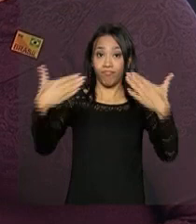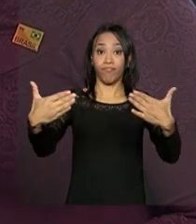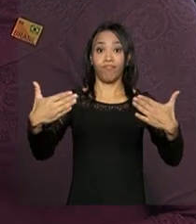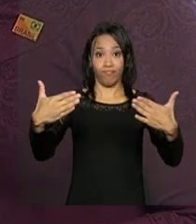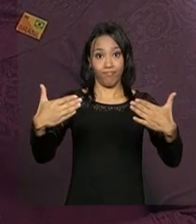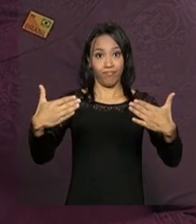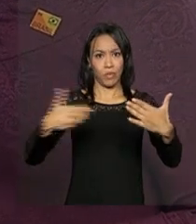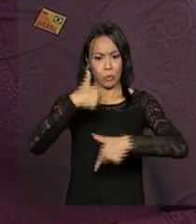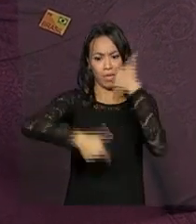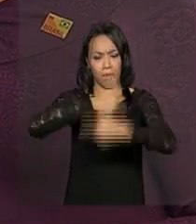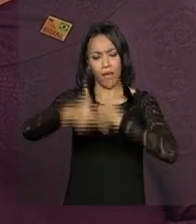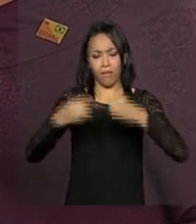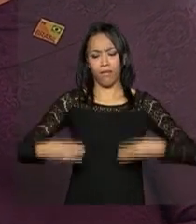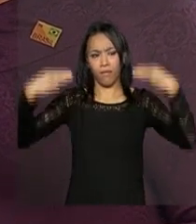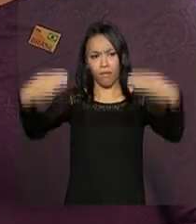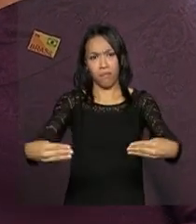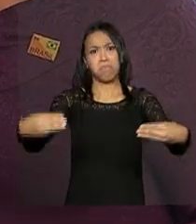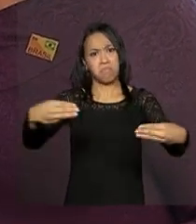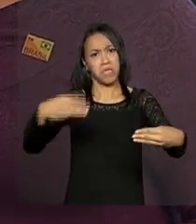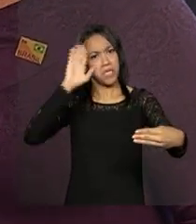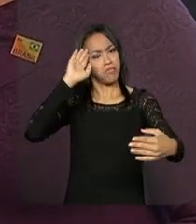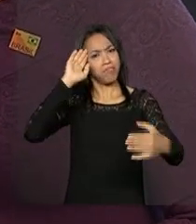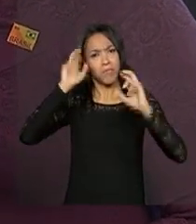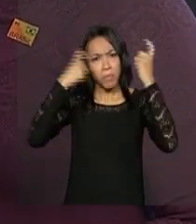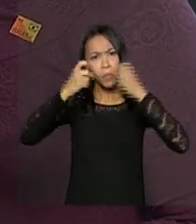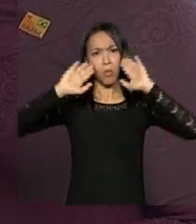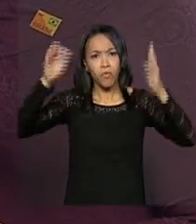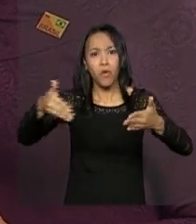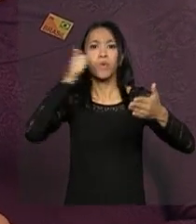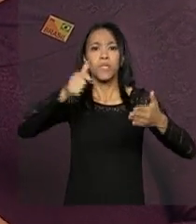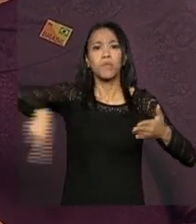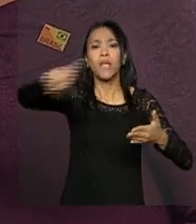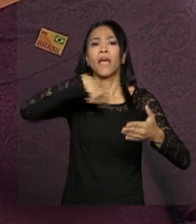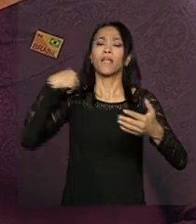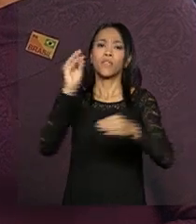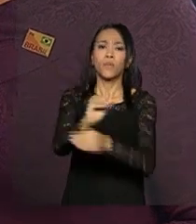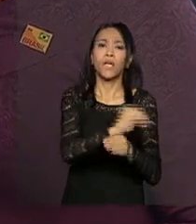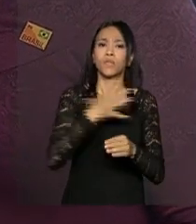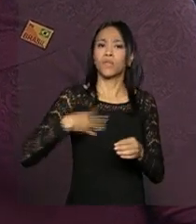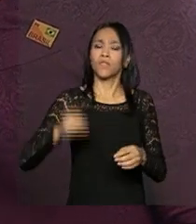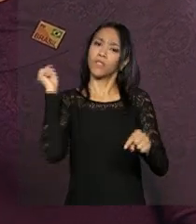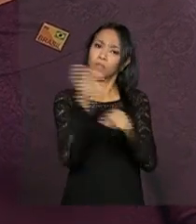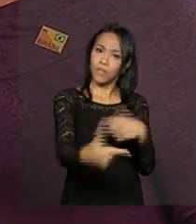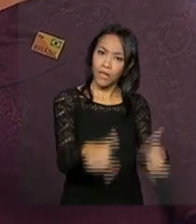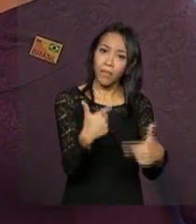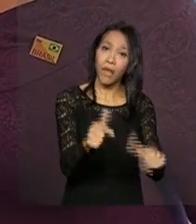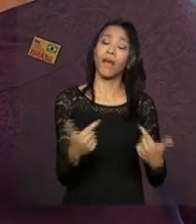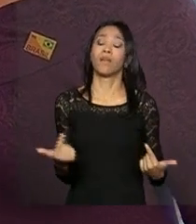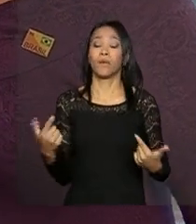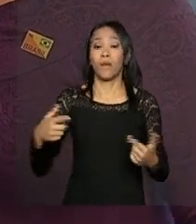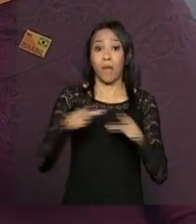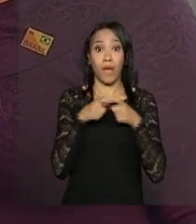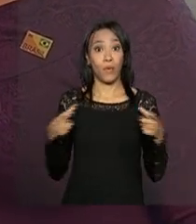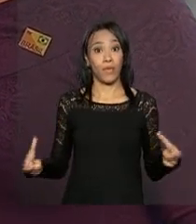encara a importância das mulheres na sociedade, na criação dos filhos, no mercado de trabalho. Elas lideram a maioria